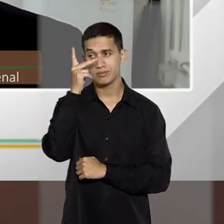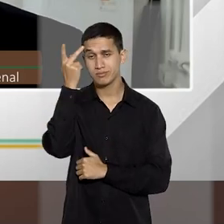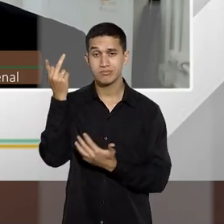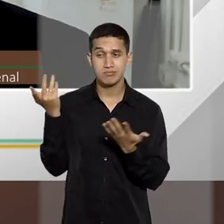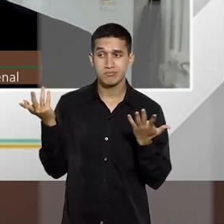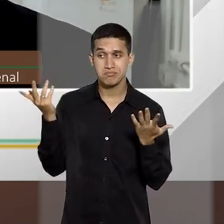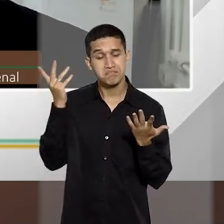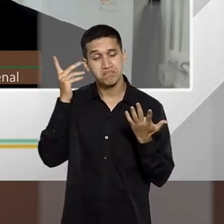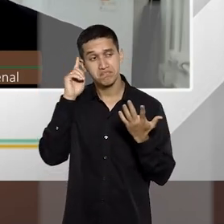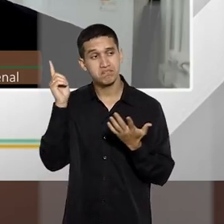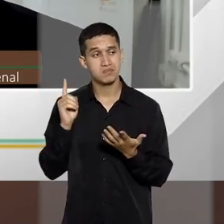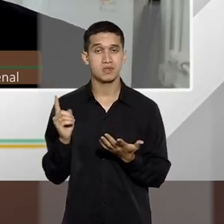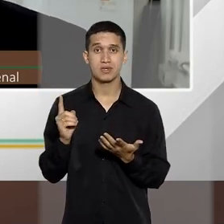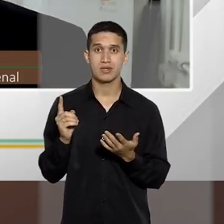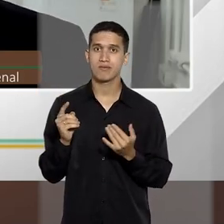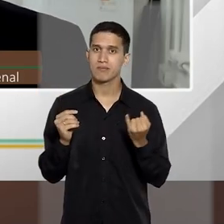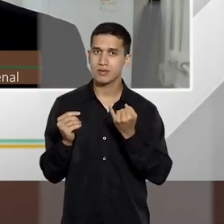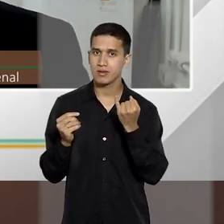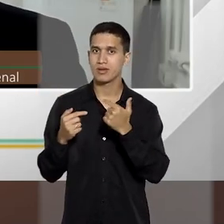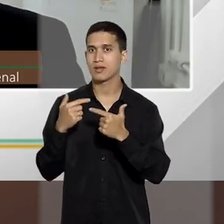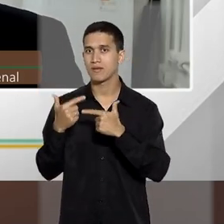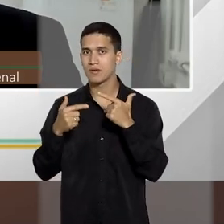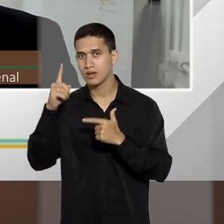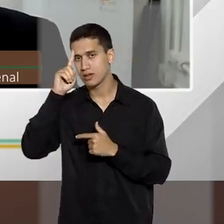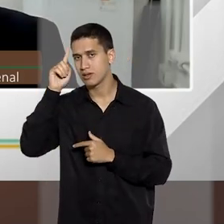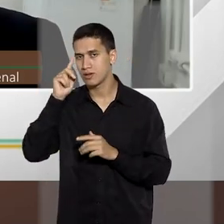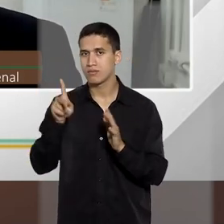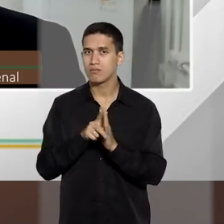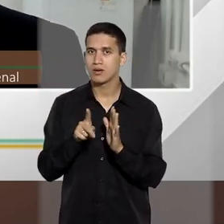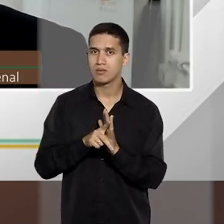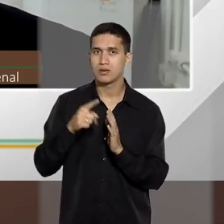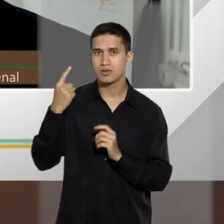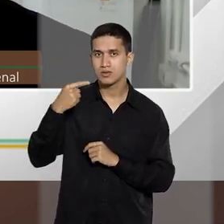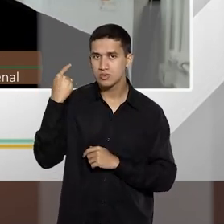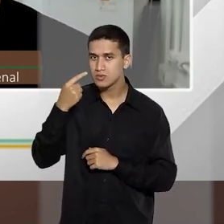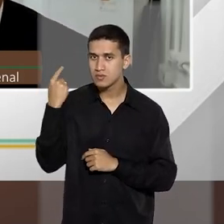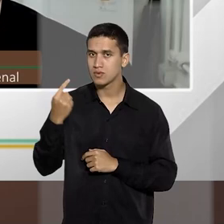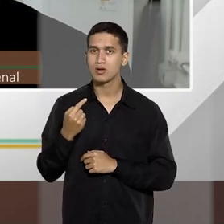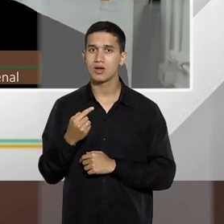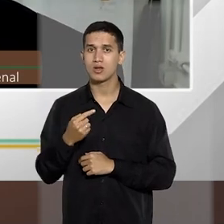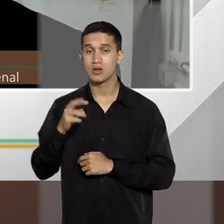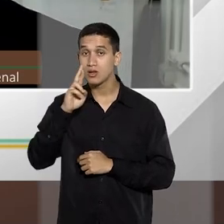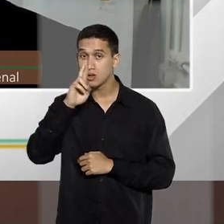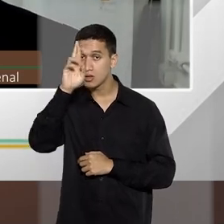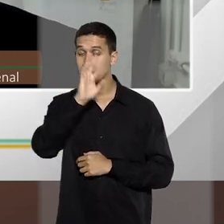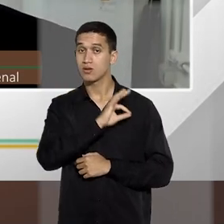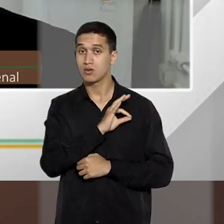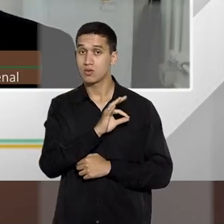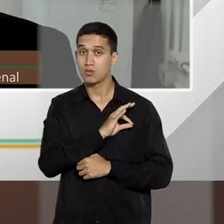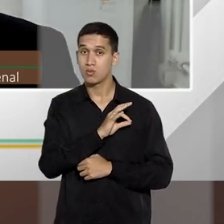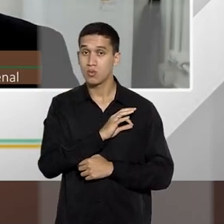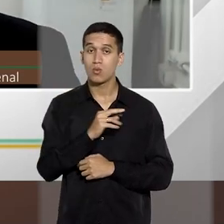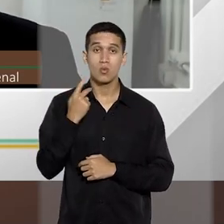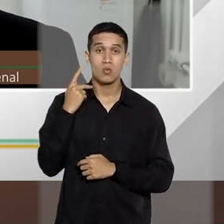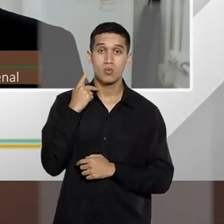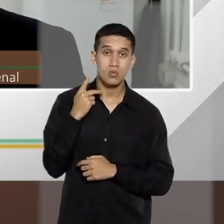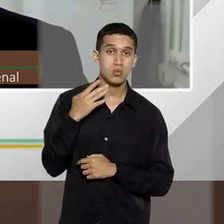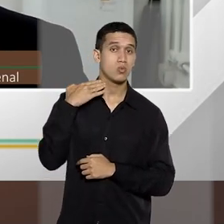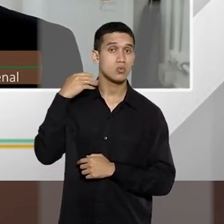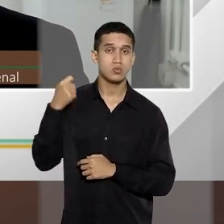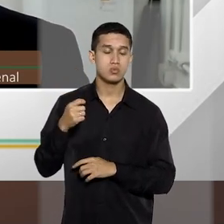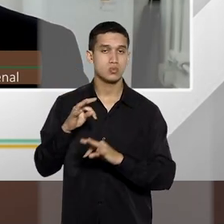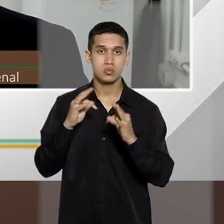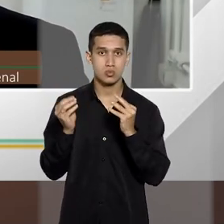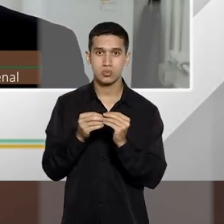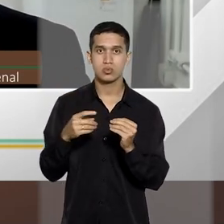repercute no trabalho do dia a dia do advogado, do delegado, promotor, do juiz, que estão aqui na ponta, vamos dizer, na